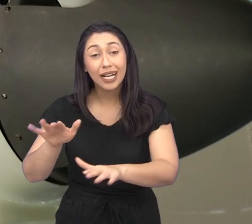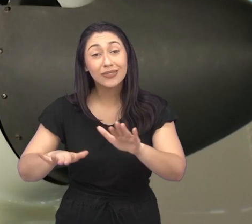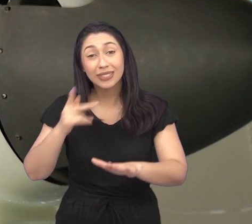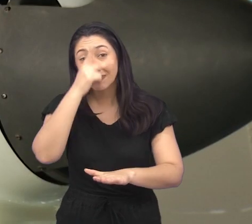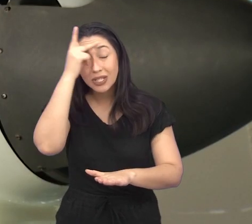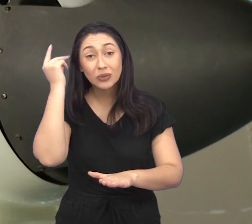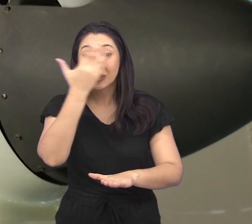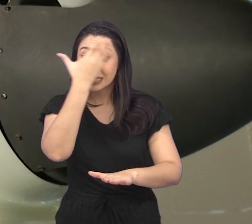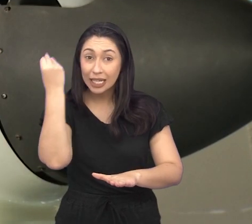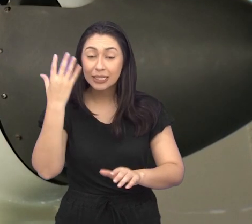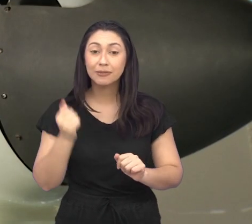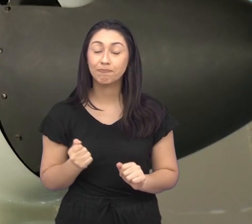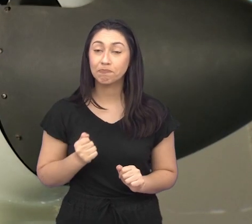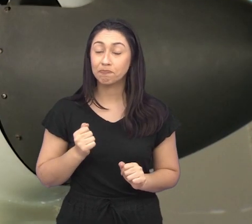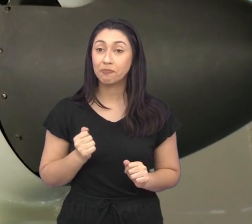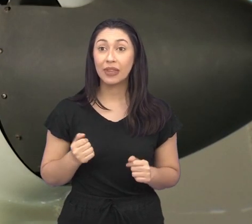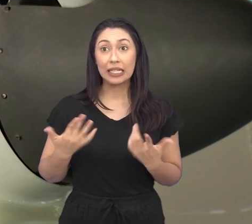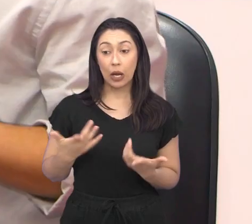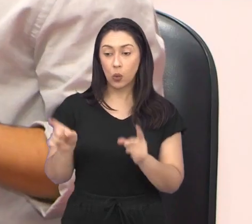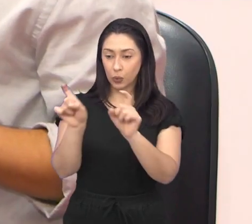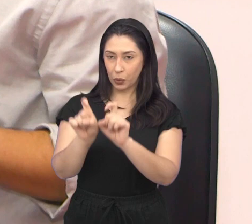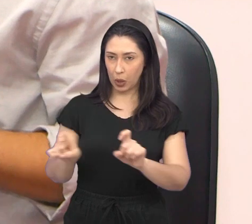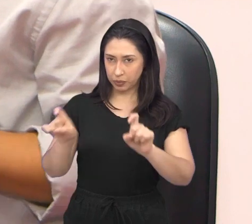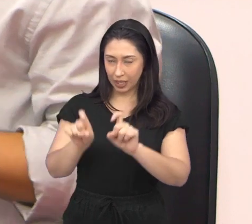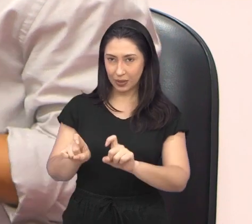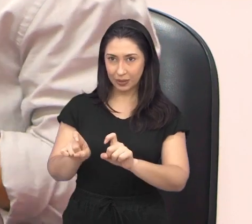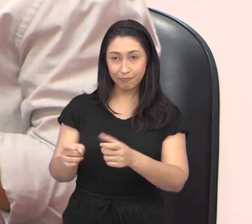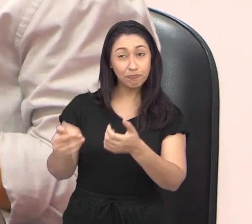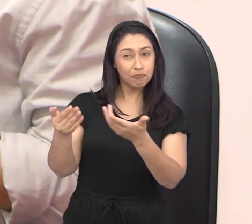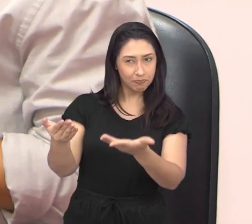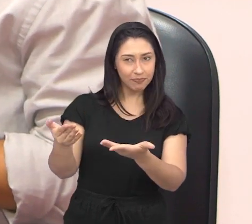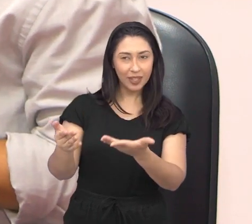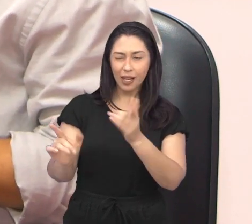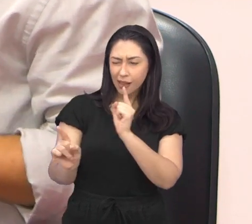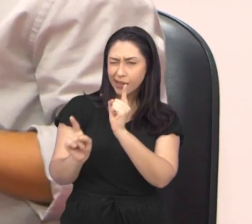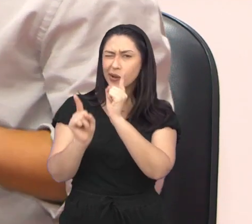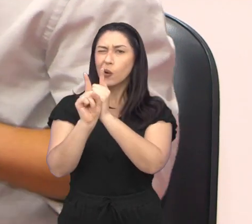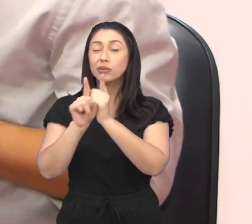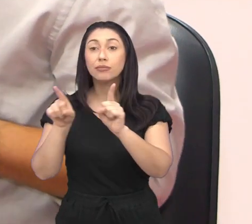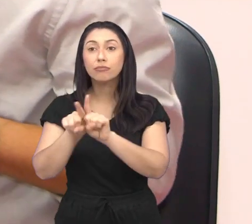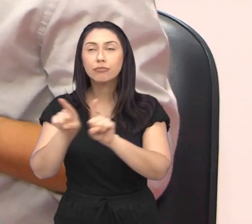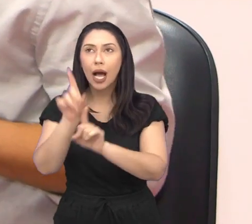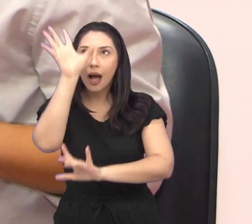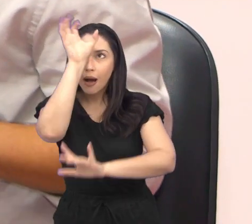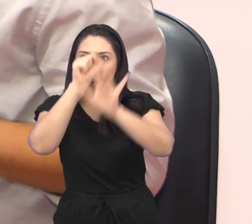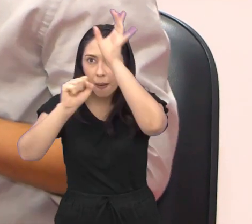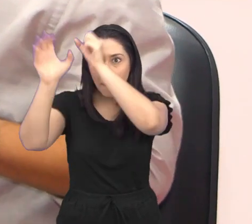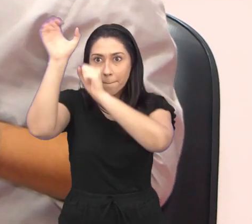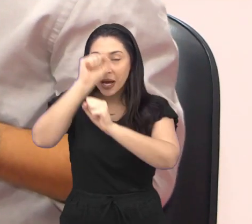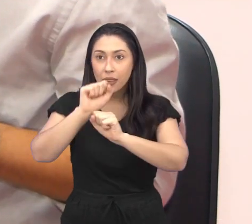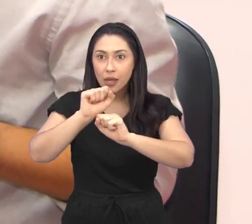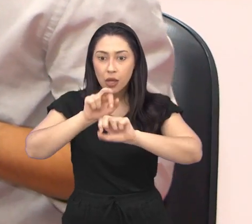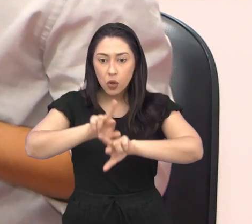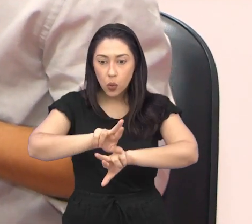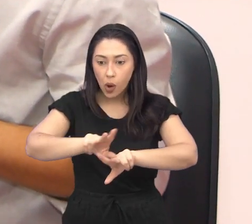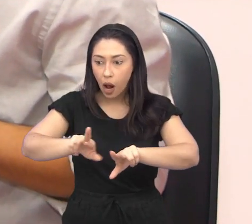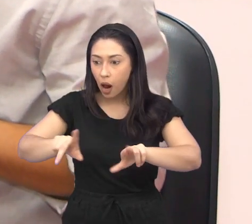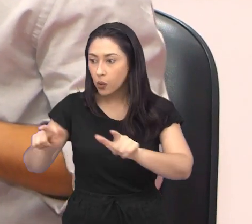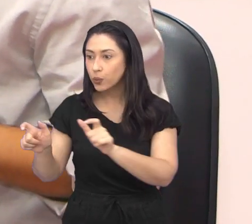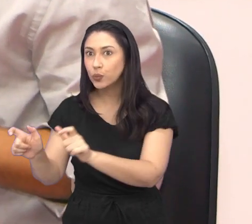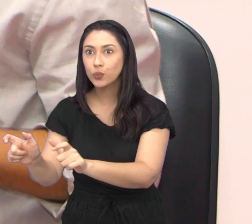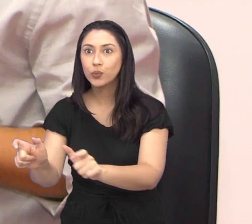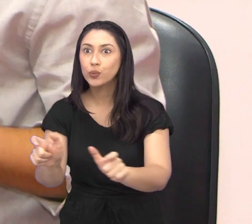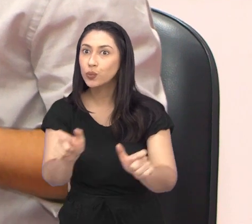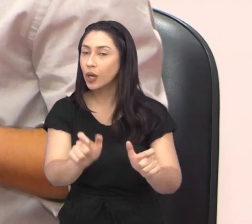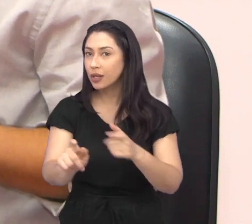outros, não é tão lembrado como poderia ser. Aqui na frente do computador a gente consegue encontrar e aprender a respeito de